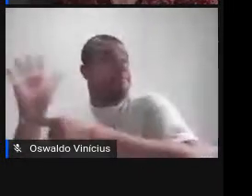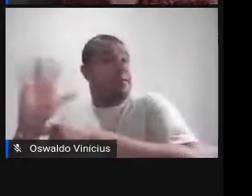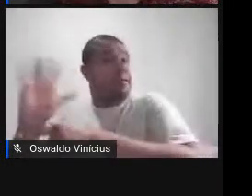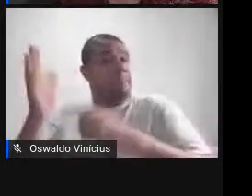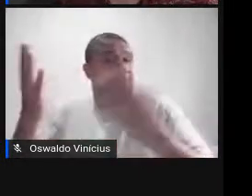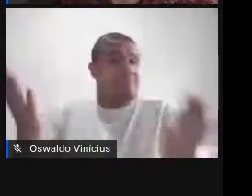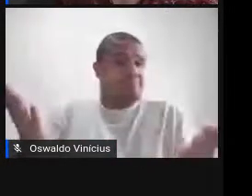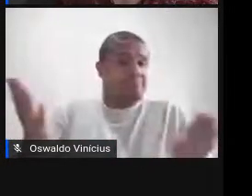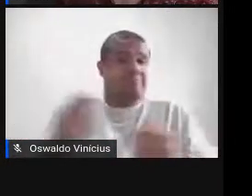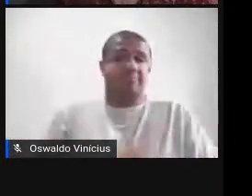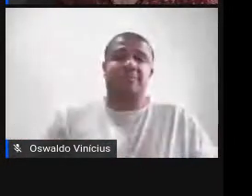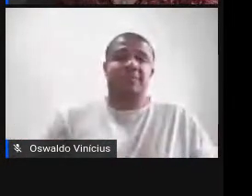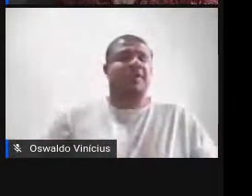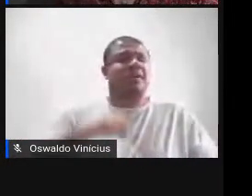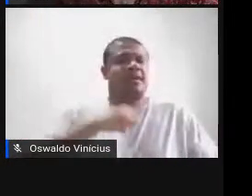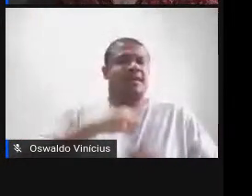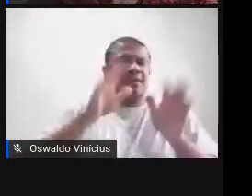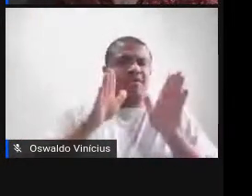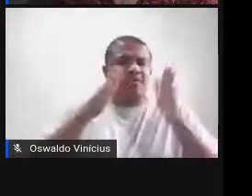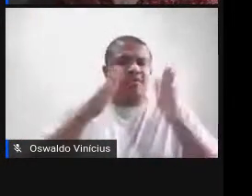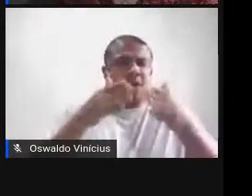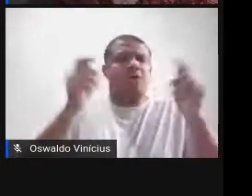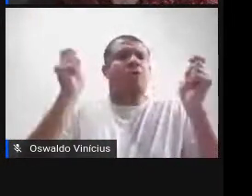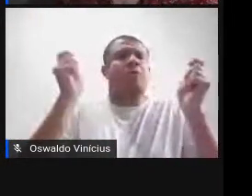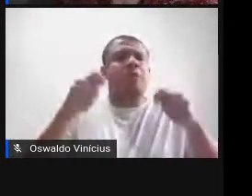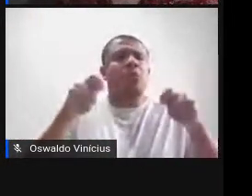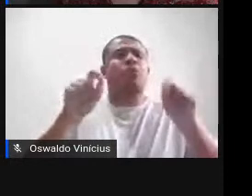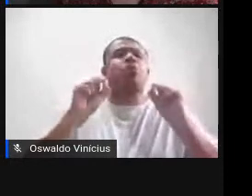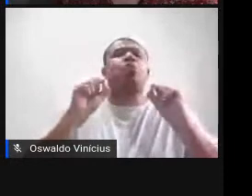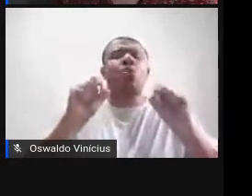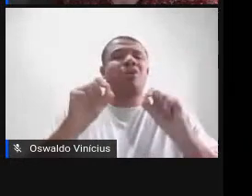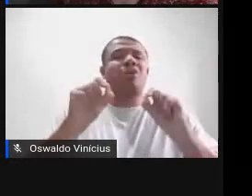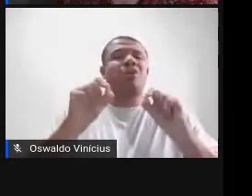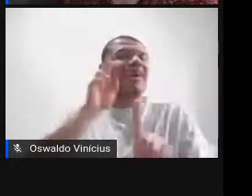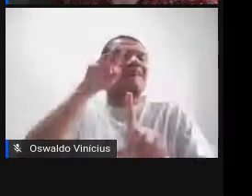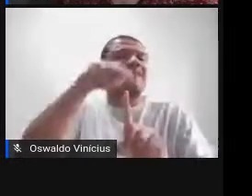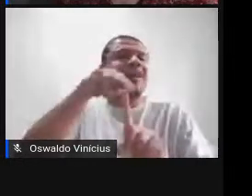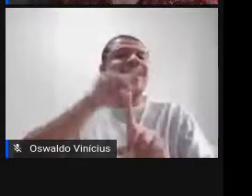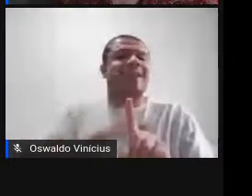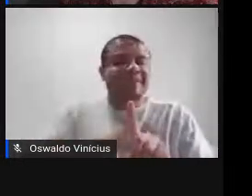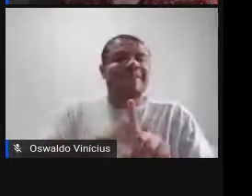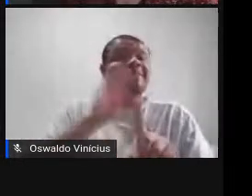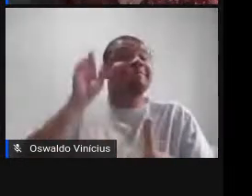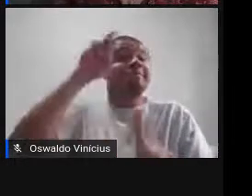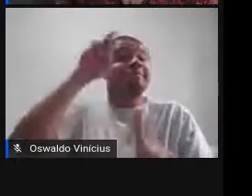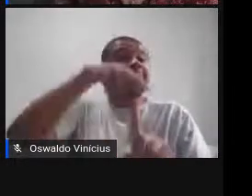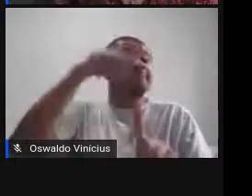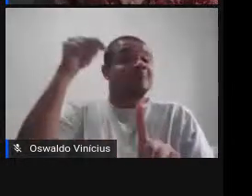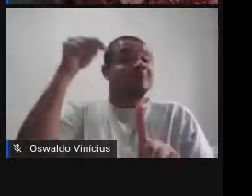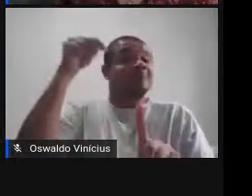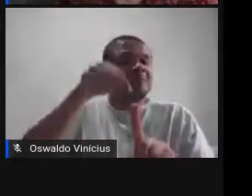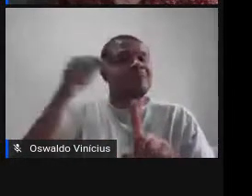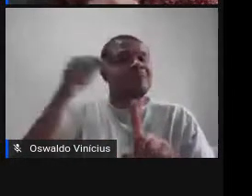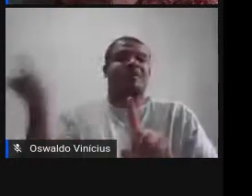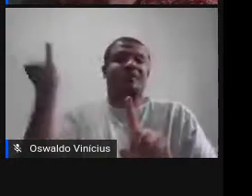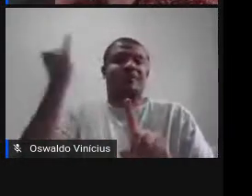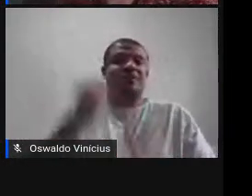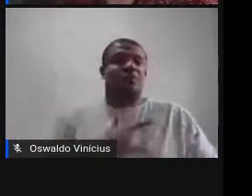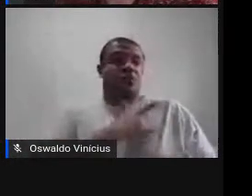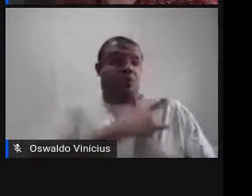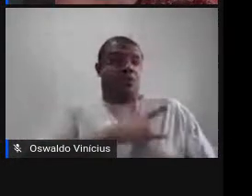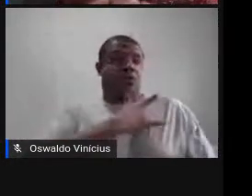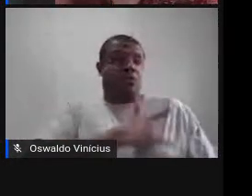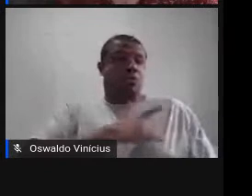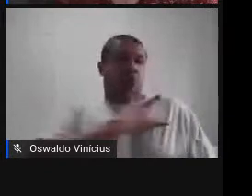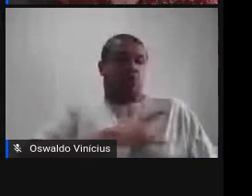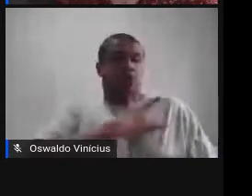esse enfoque, ele pode também ser dado às referências que acontecem quando, por exemplo, o romance ou